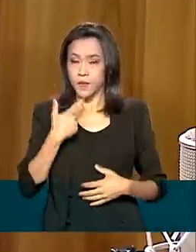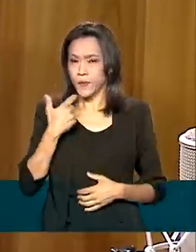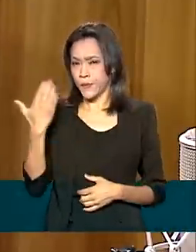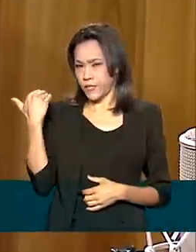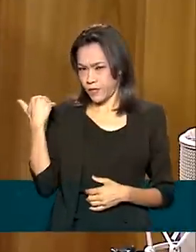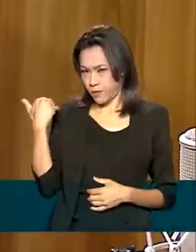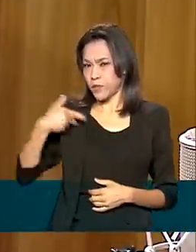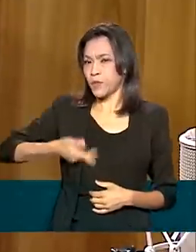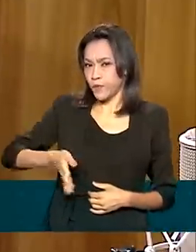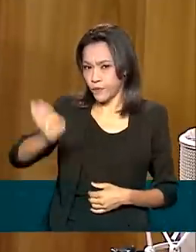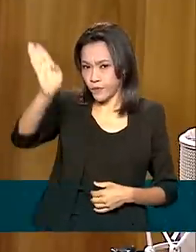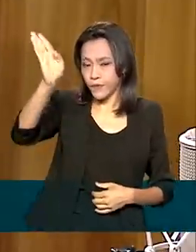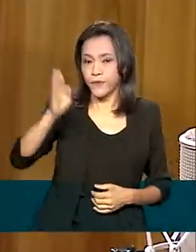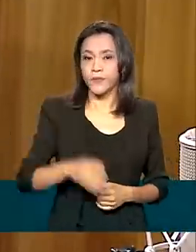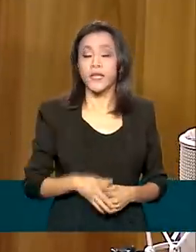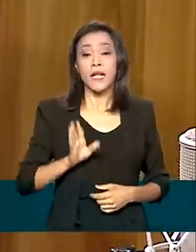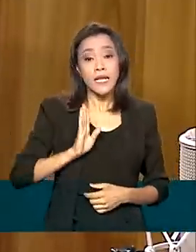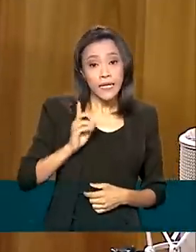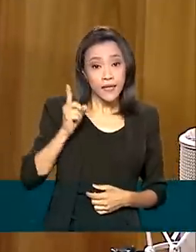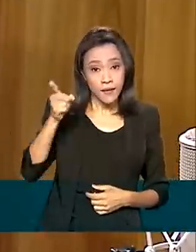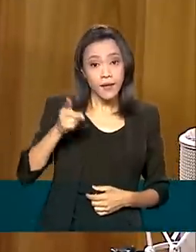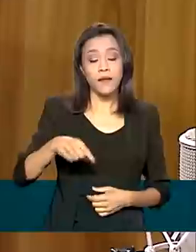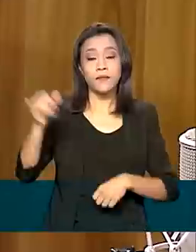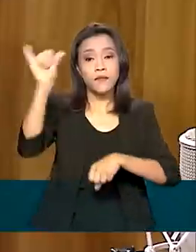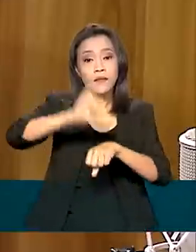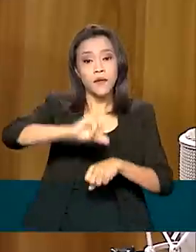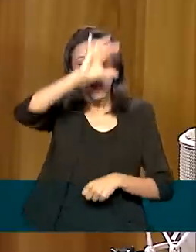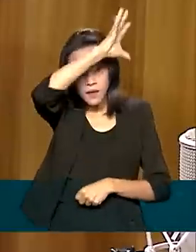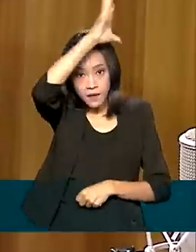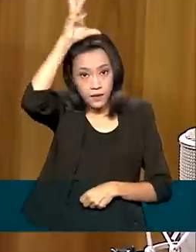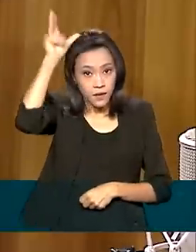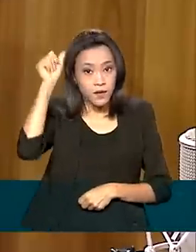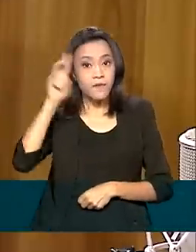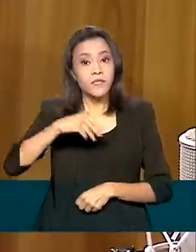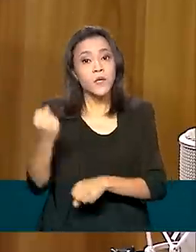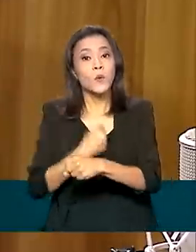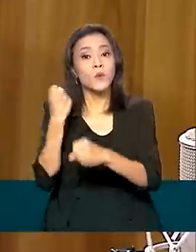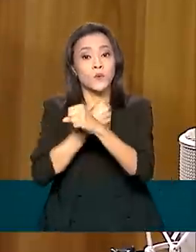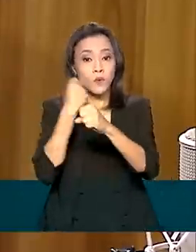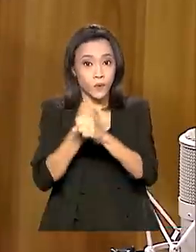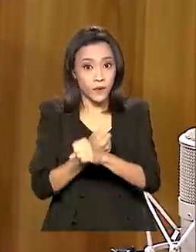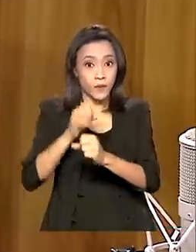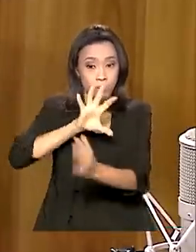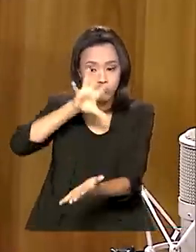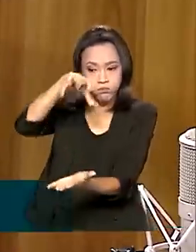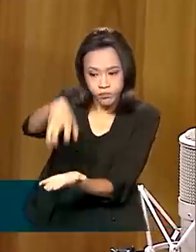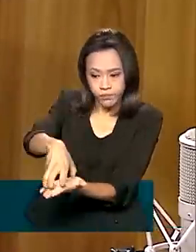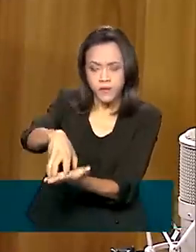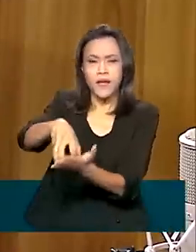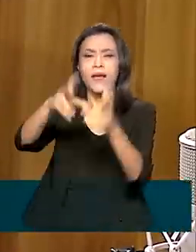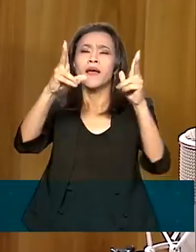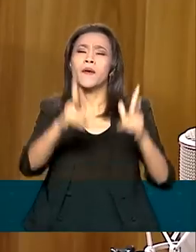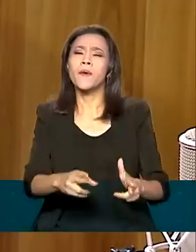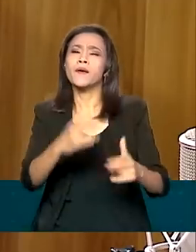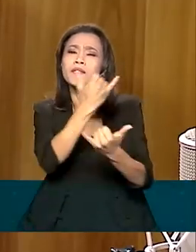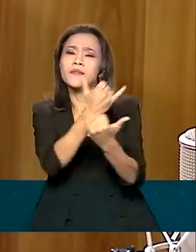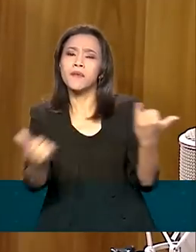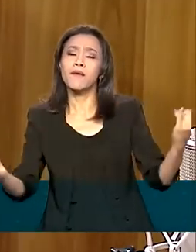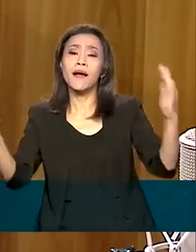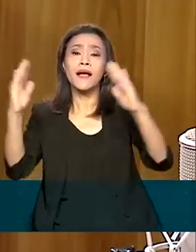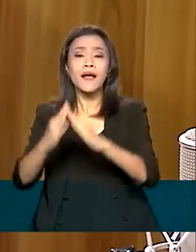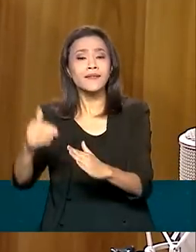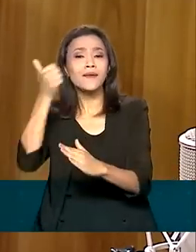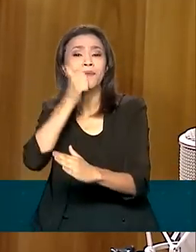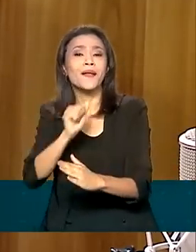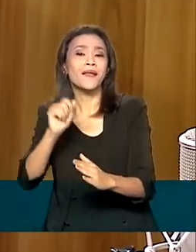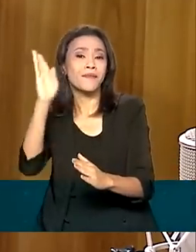recentemente. E lá vai ser construído o primeiro centro integrado de proteção à criança. É como se fosse a casa da mulher brasileira, mas para a criança. No